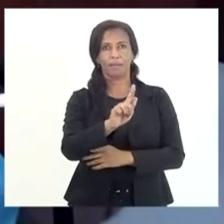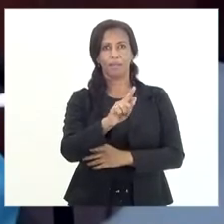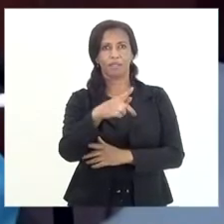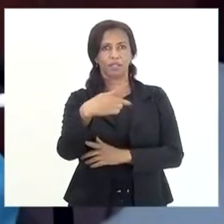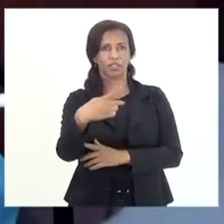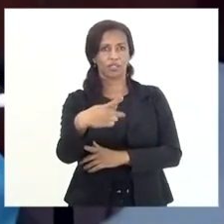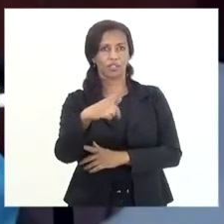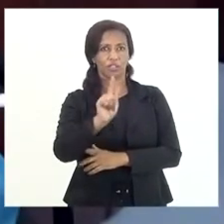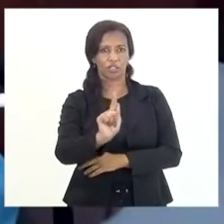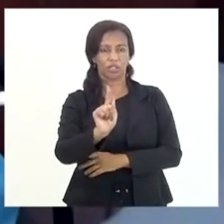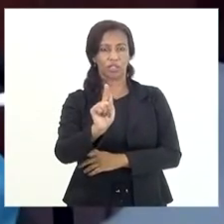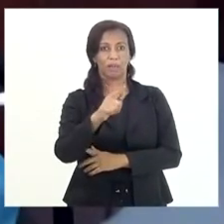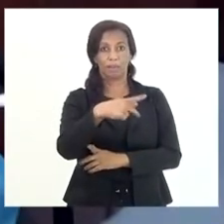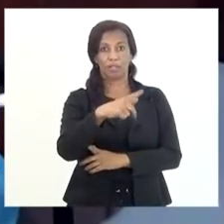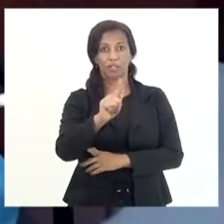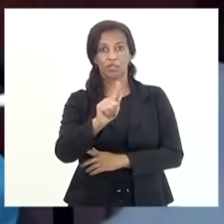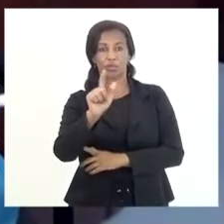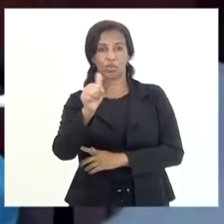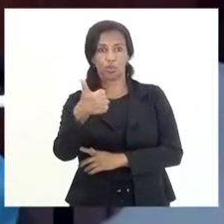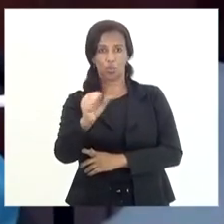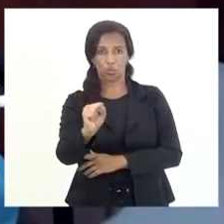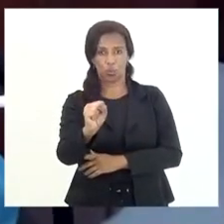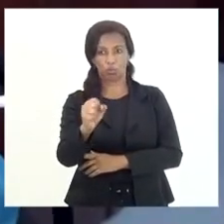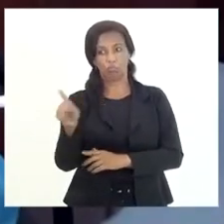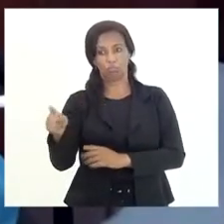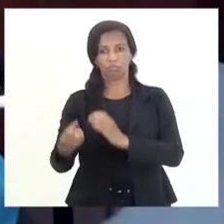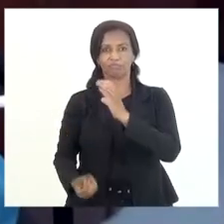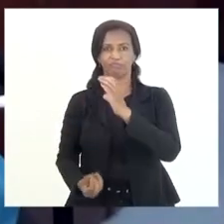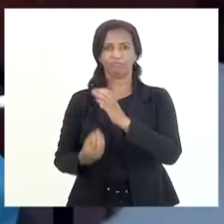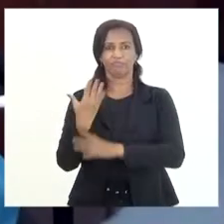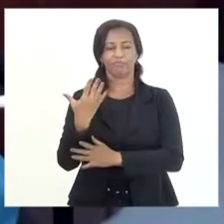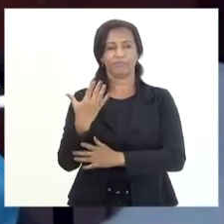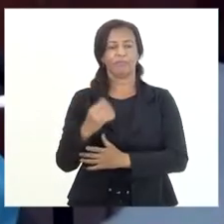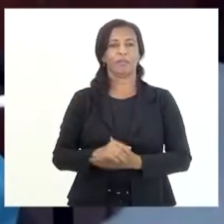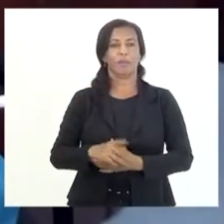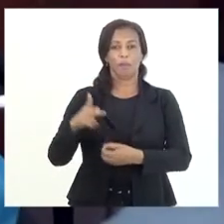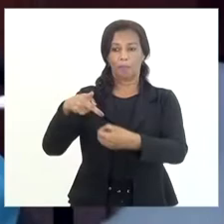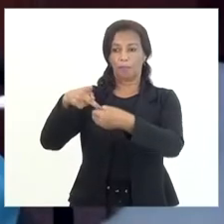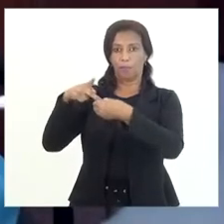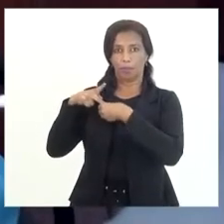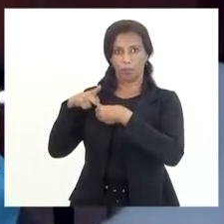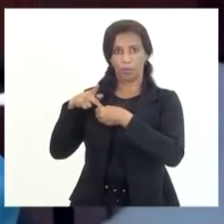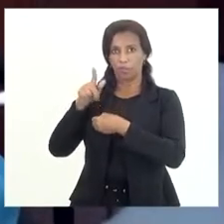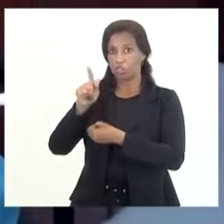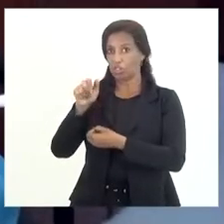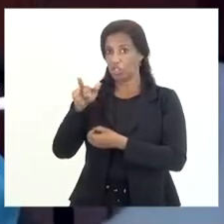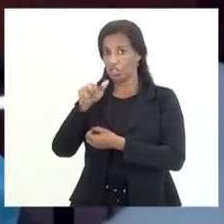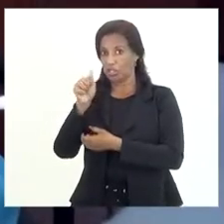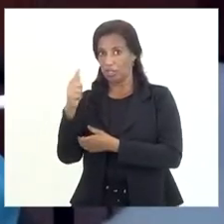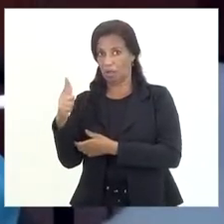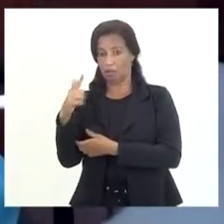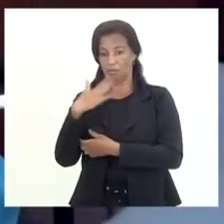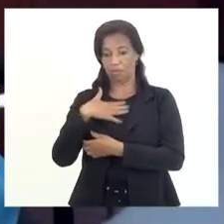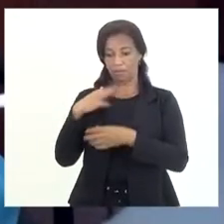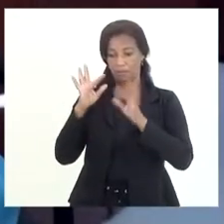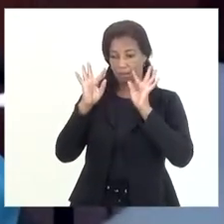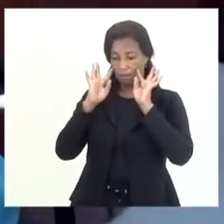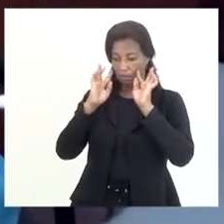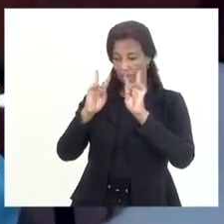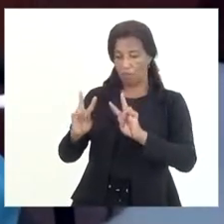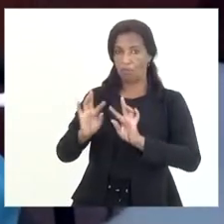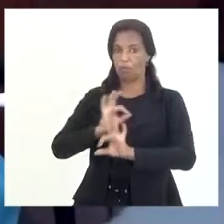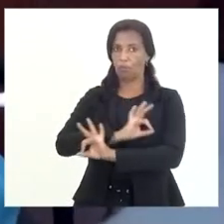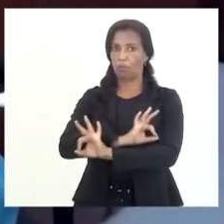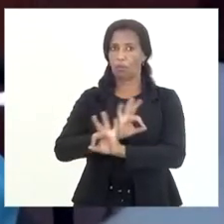foi criada recentemente pelo Procurador Geral, que na minha visão foi uma ótima